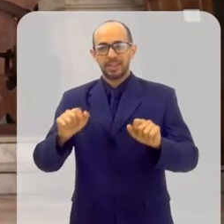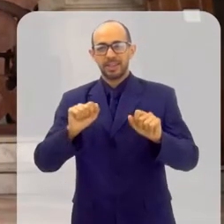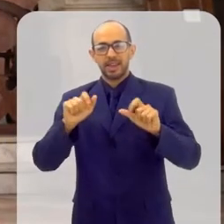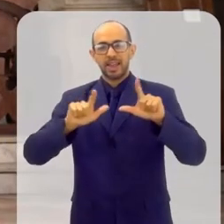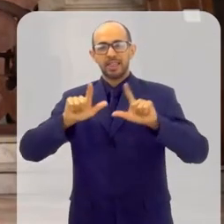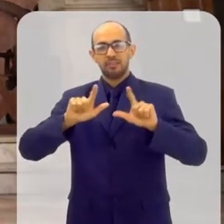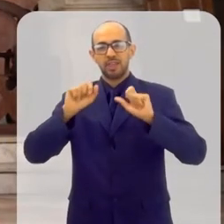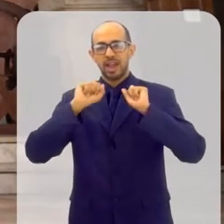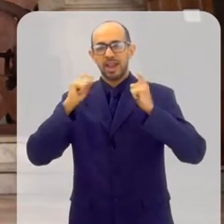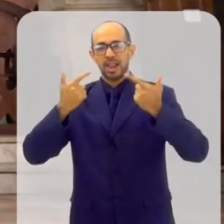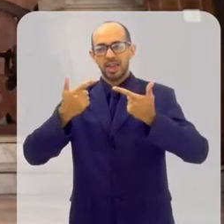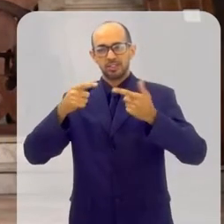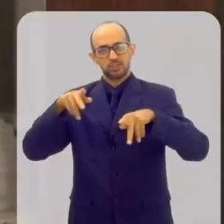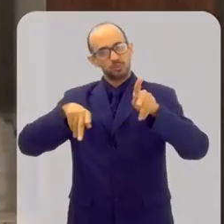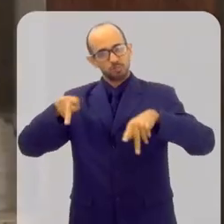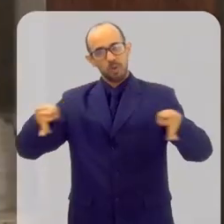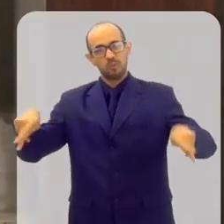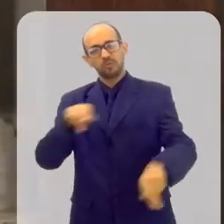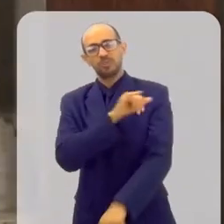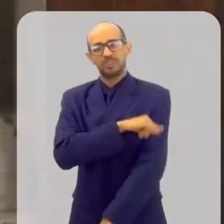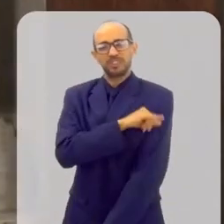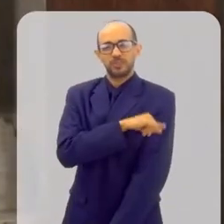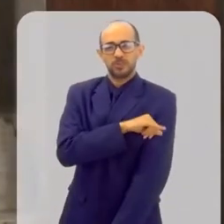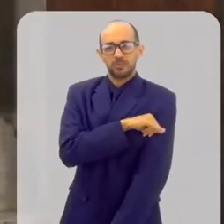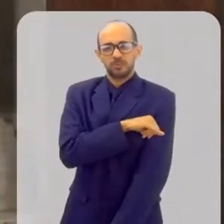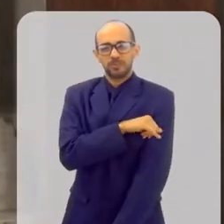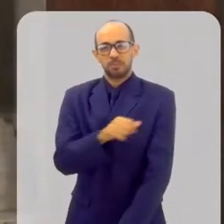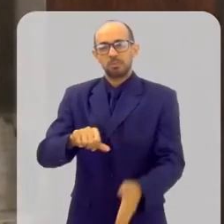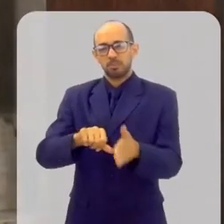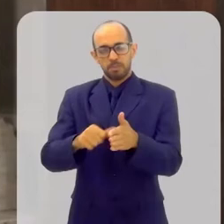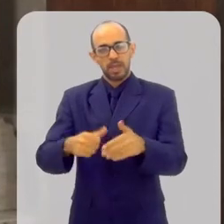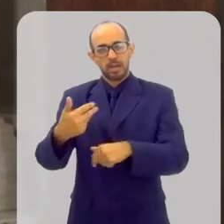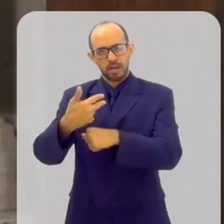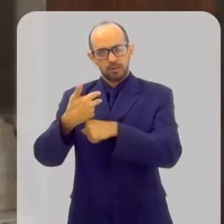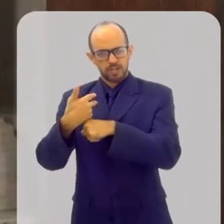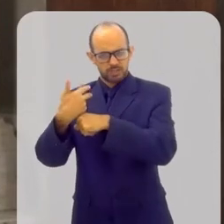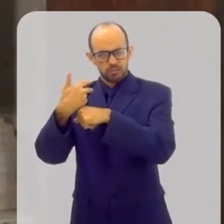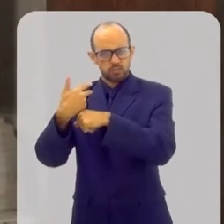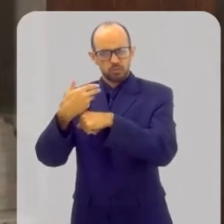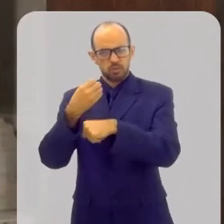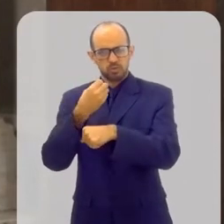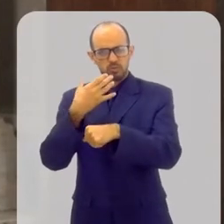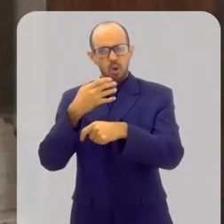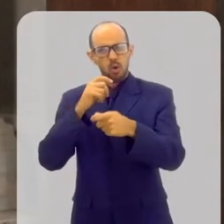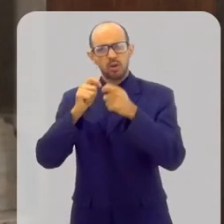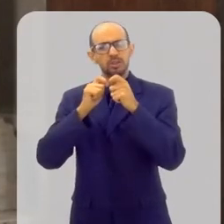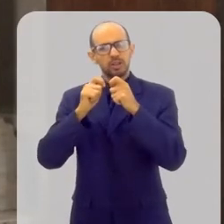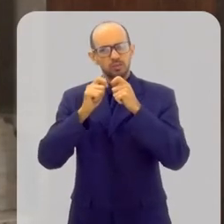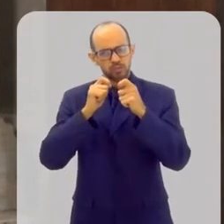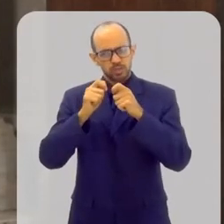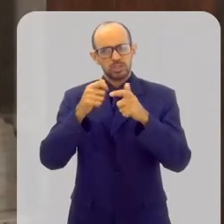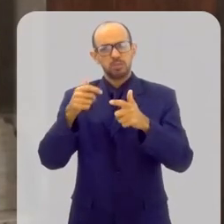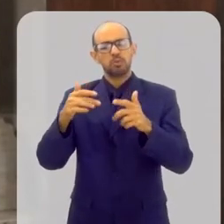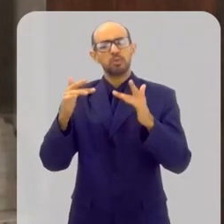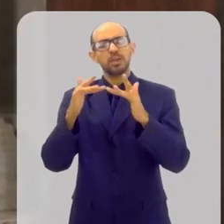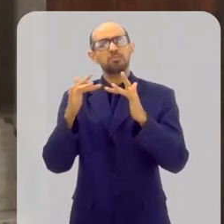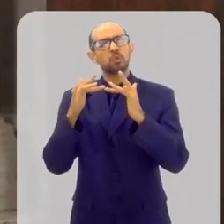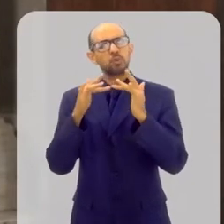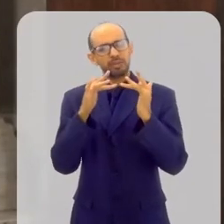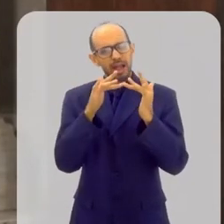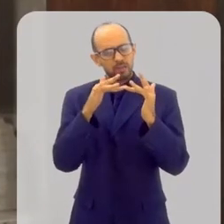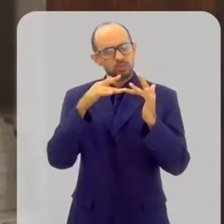TV do Povo Fluminense. Primeira gravação que nós tivemos aqui, a resposta foi muito boa, muitas pessoas entraram em contato,